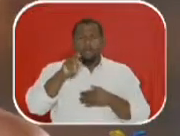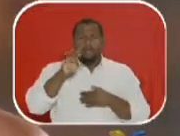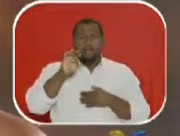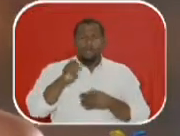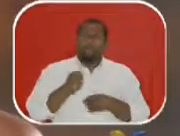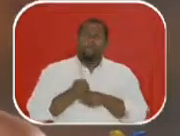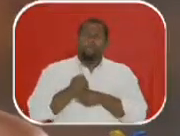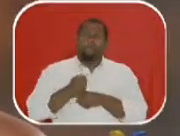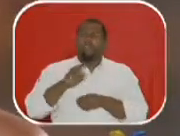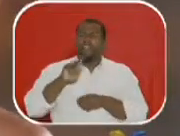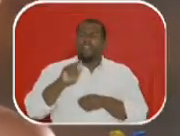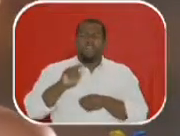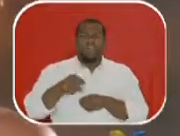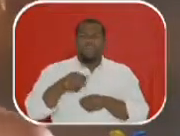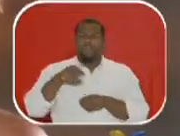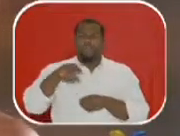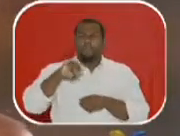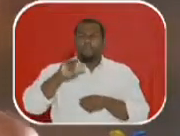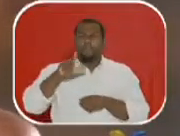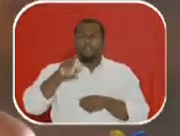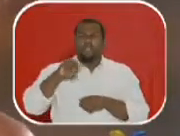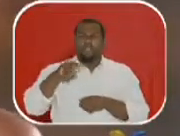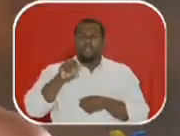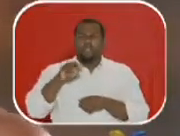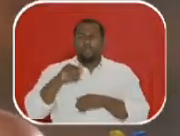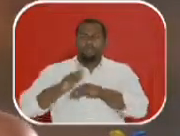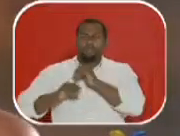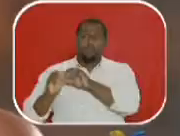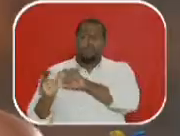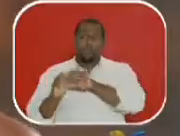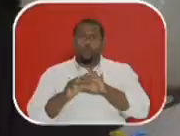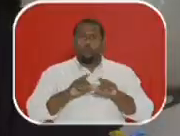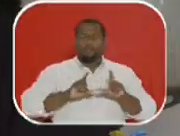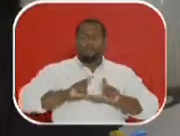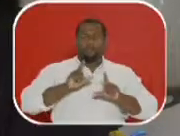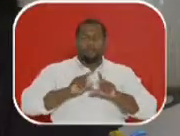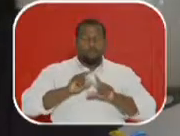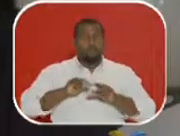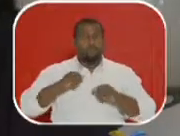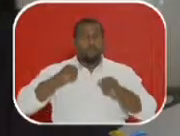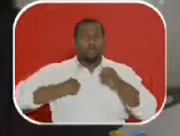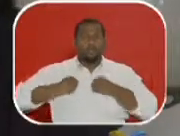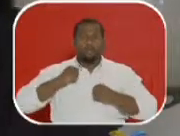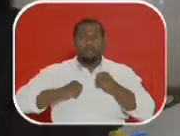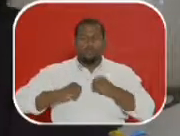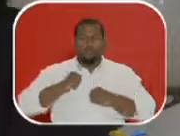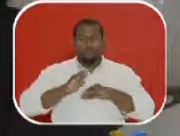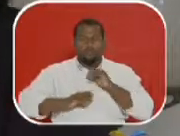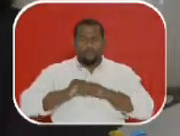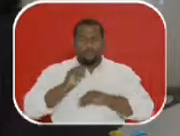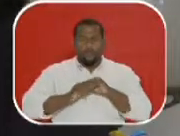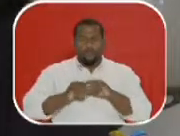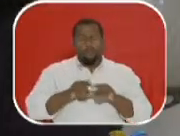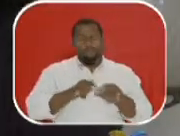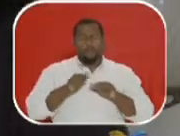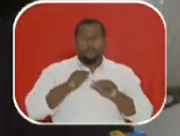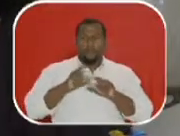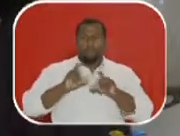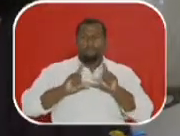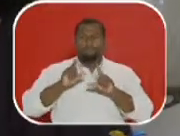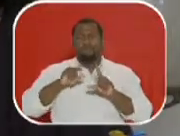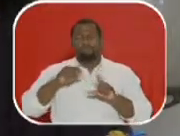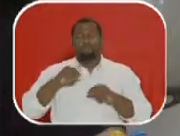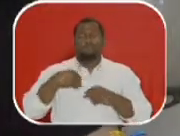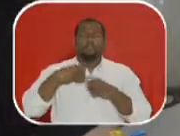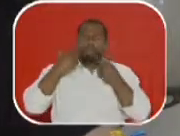é uma arte milenar, e todos esses profissionais vão para a televisão. Muitos atores e atrizes que trabalharam dos primeiros